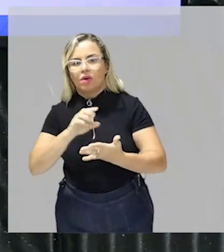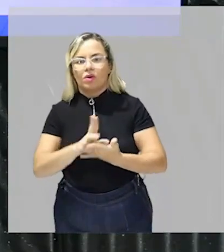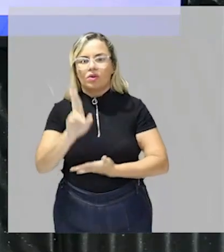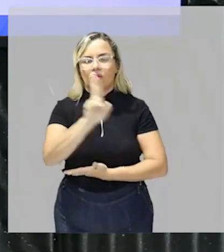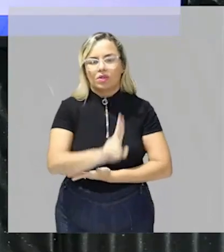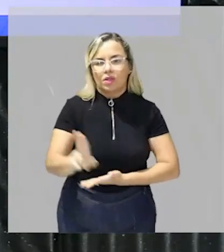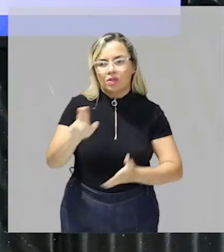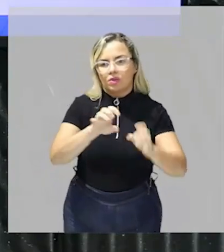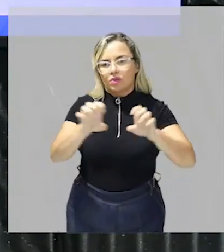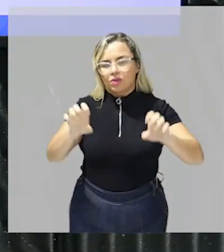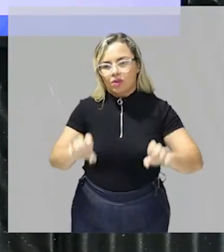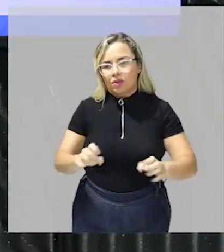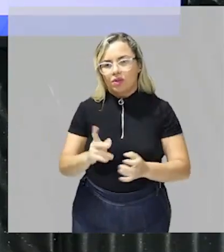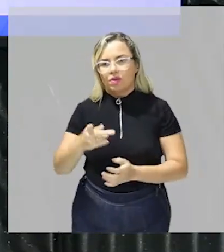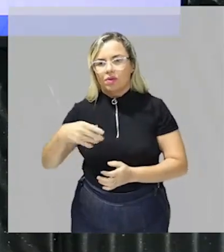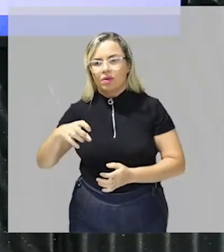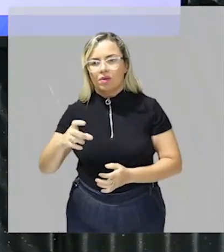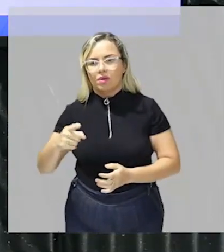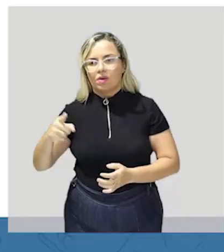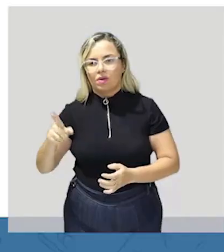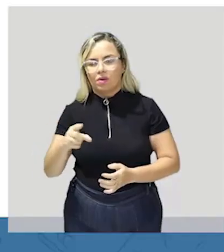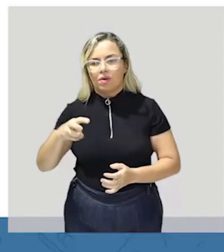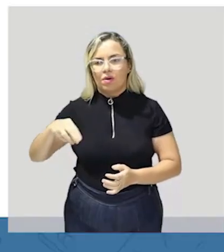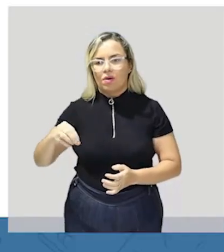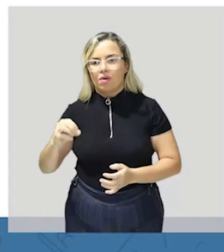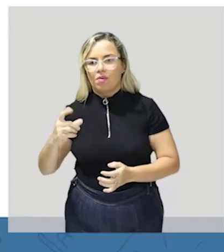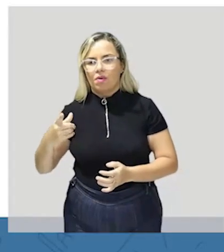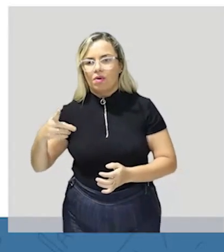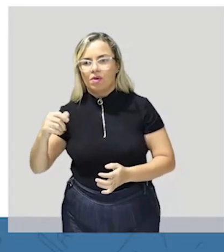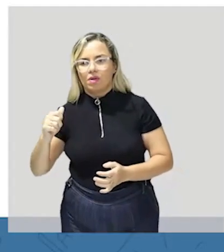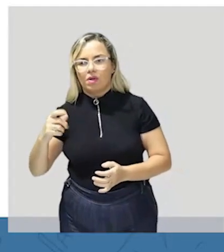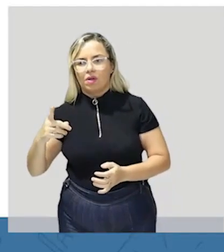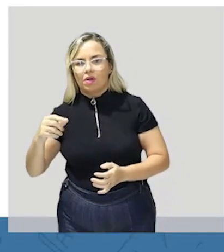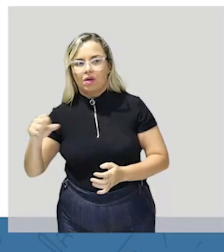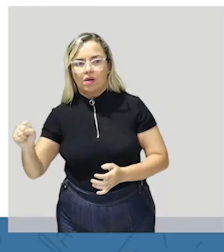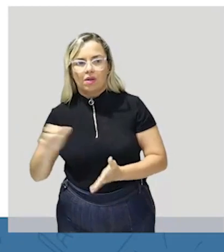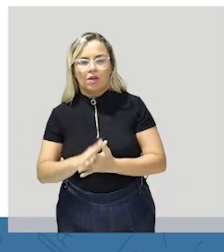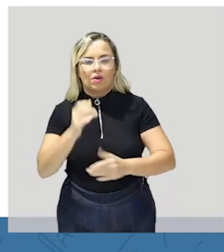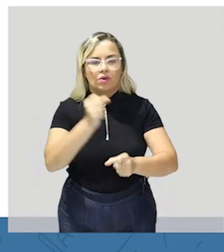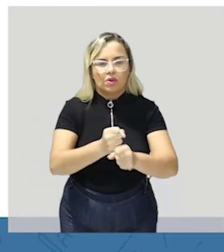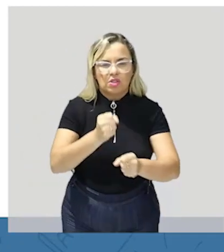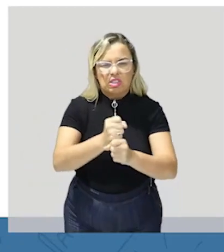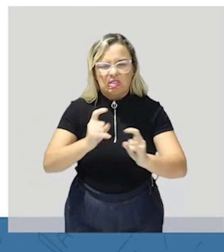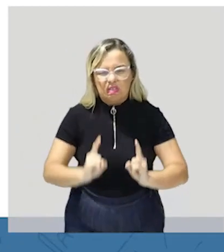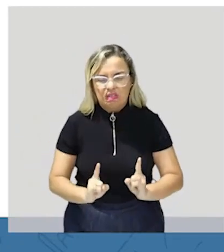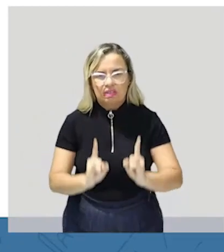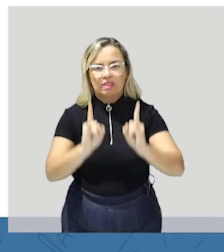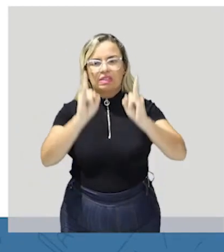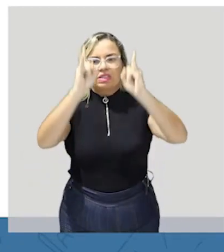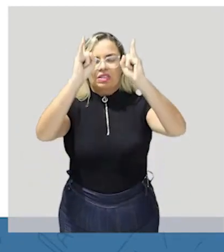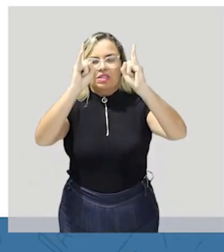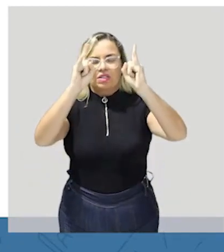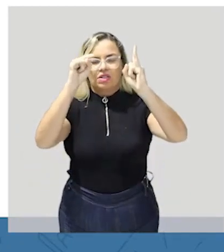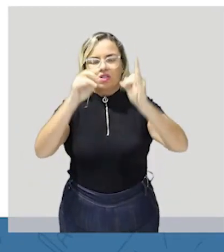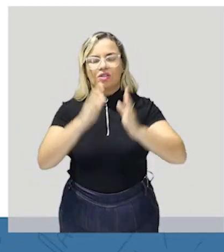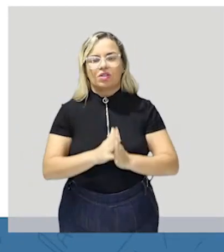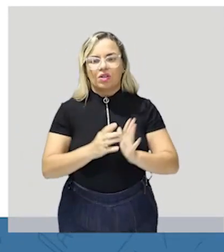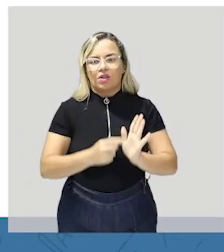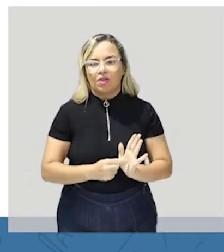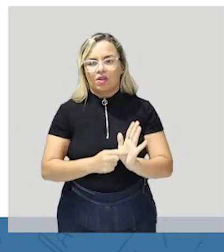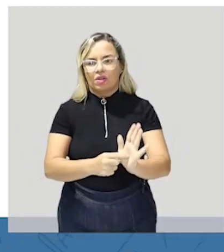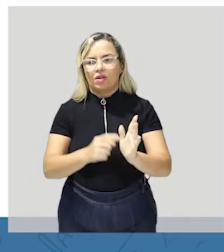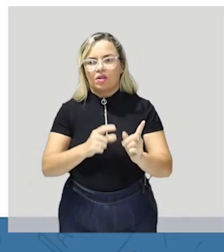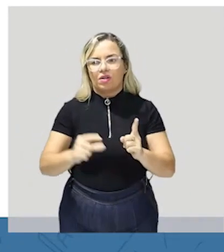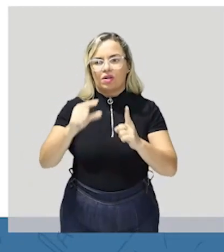de se utilizar estruturas pré-moldadas na construção de altos edifícios estão expressos por meio da